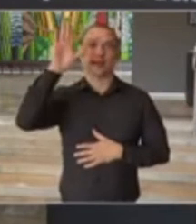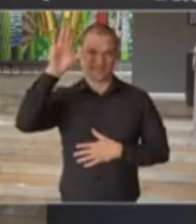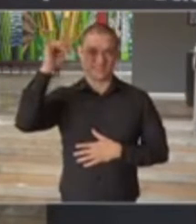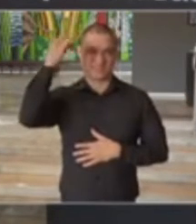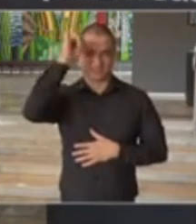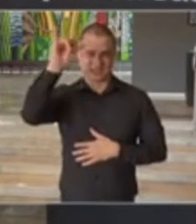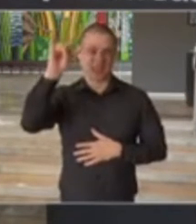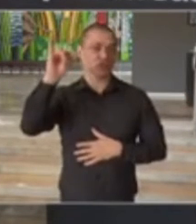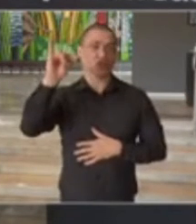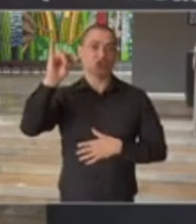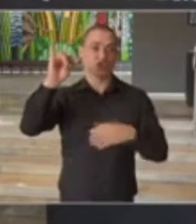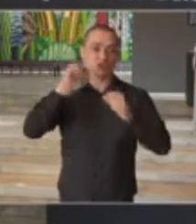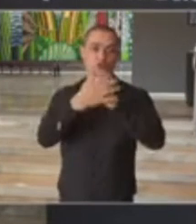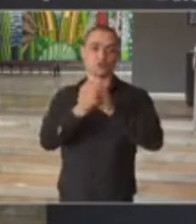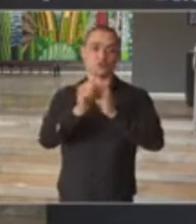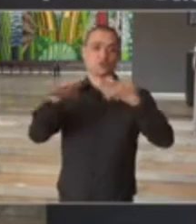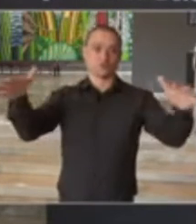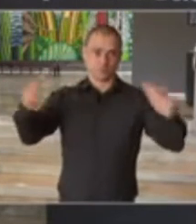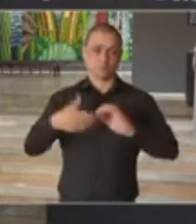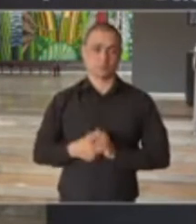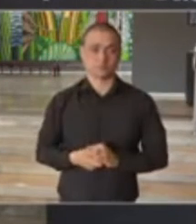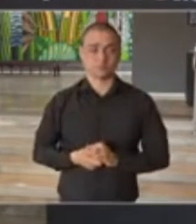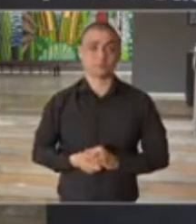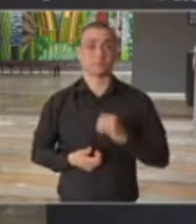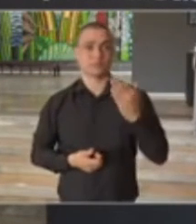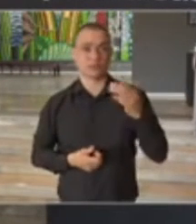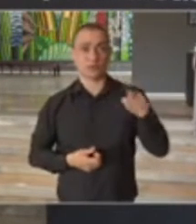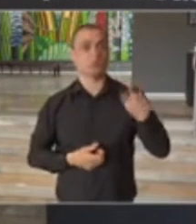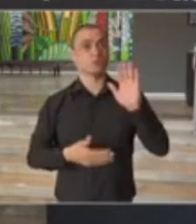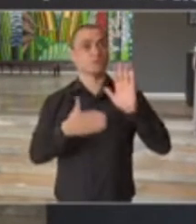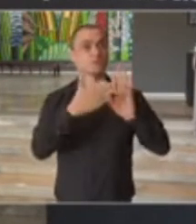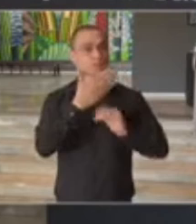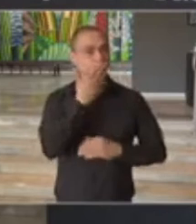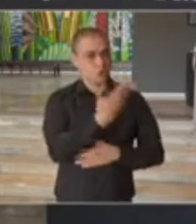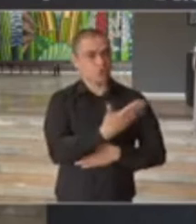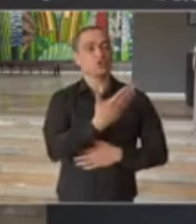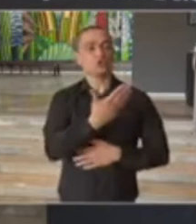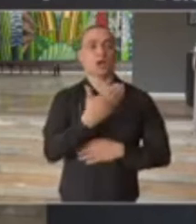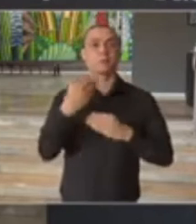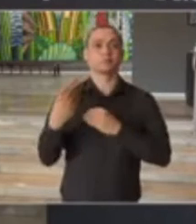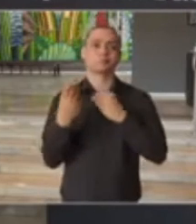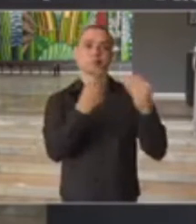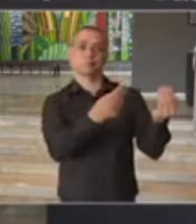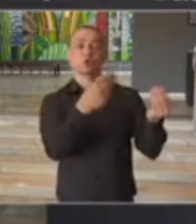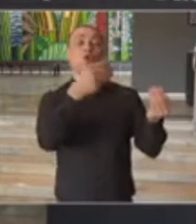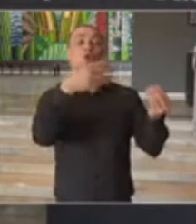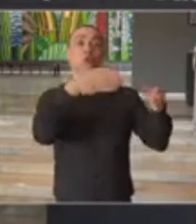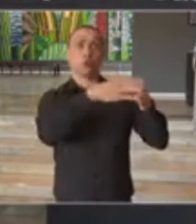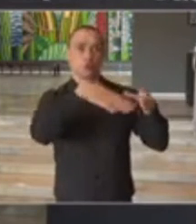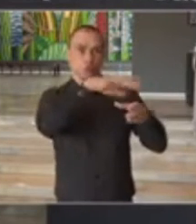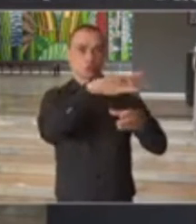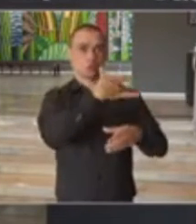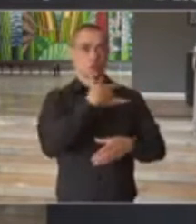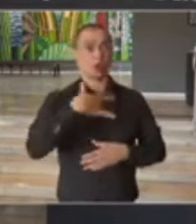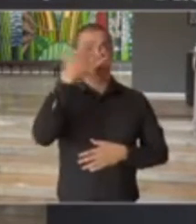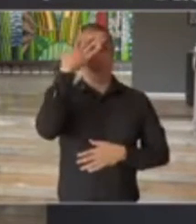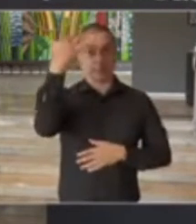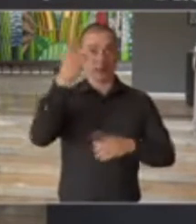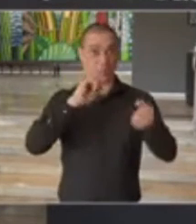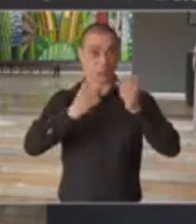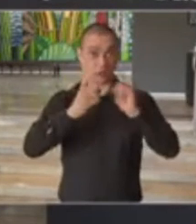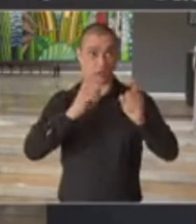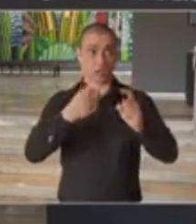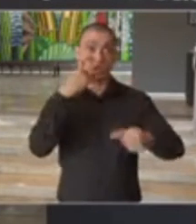possível, de crescimento da epidemia. Esse pleito, de qualquer forma, foi encaminhado ao centro de contingência, amanhã haverá reunião